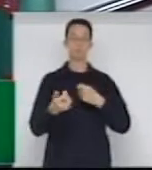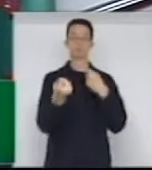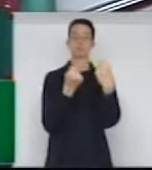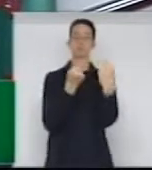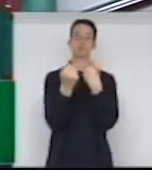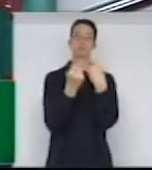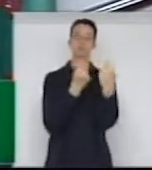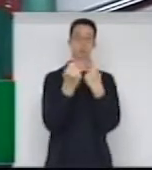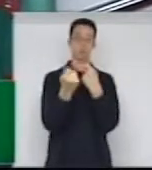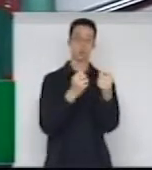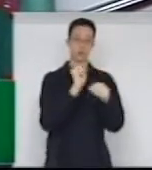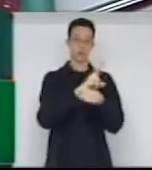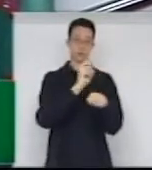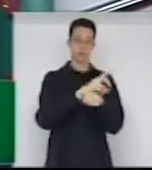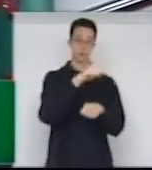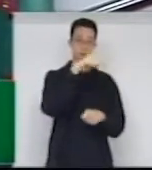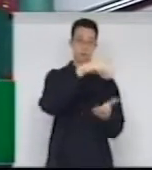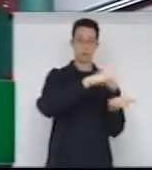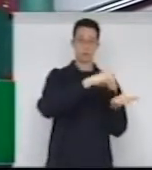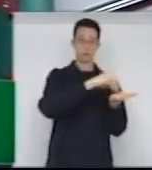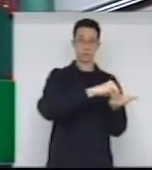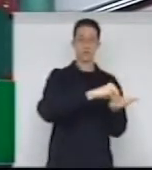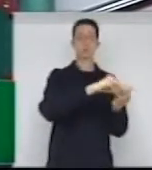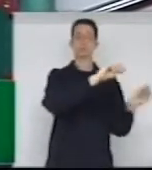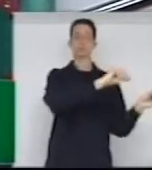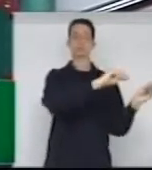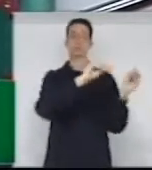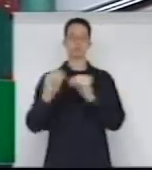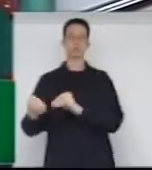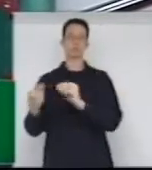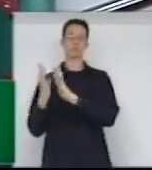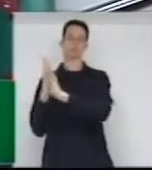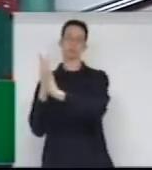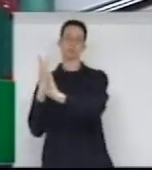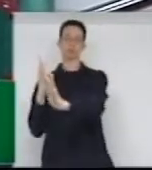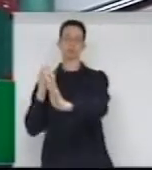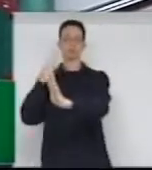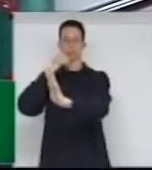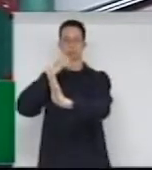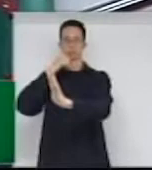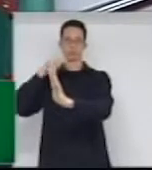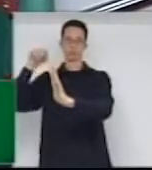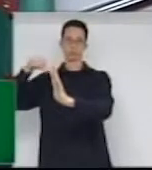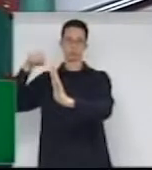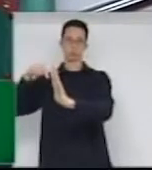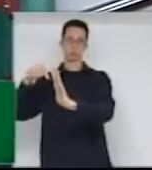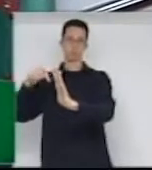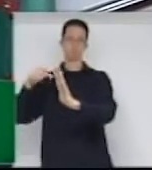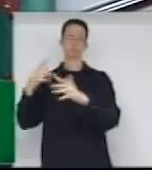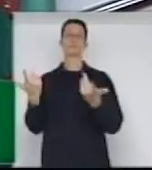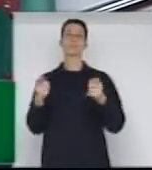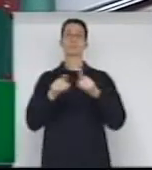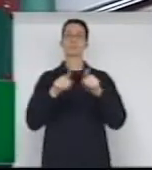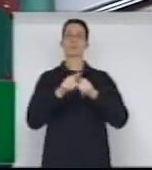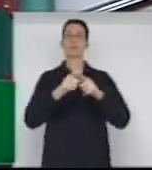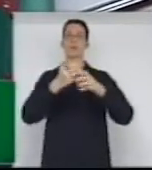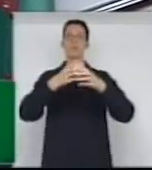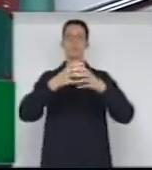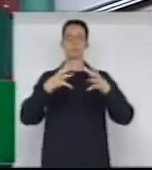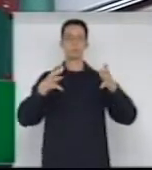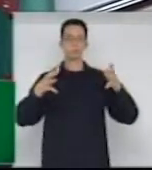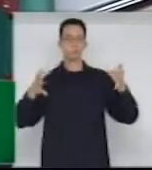das vagas vacantes para o cadastro de reserva formado pelo sexo feminino e ampliar este